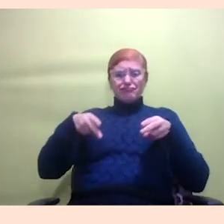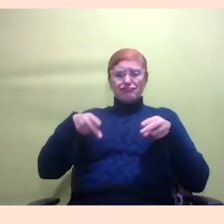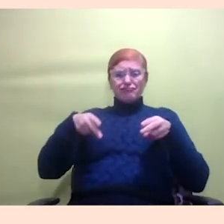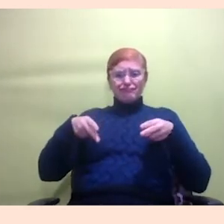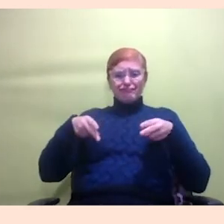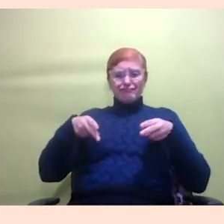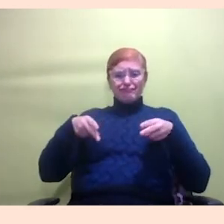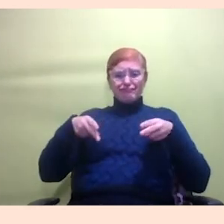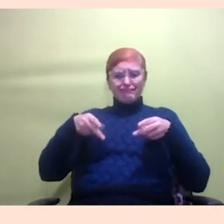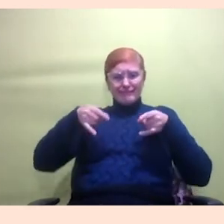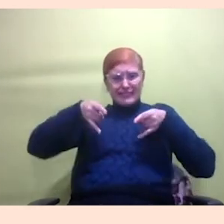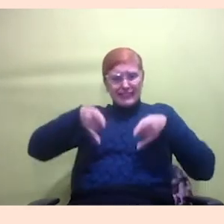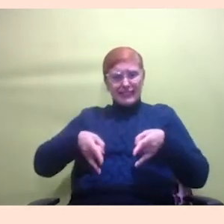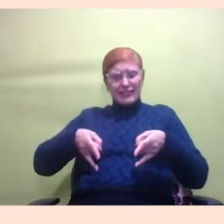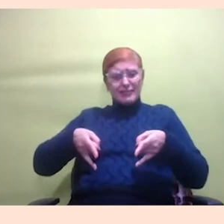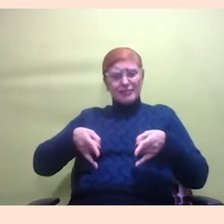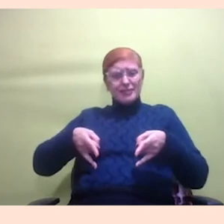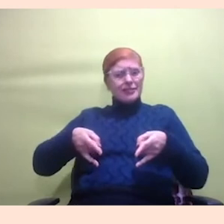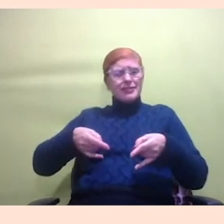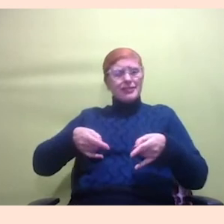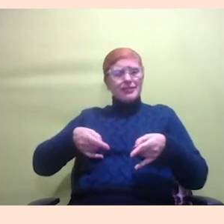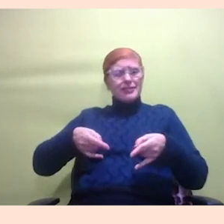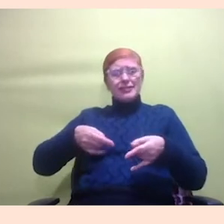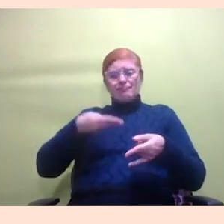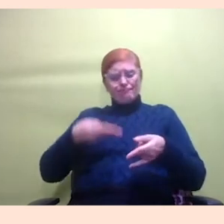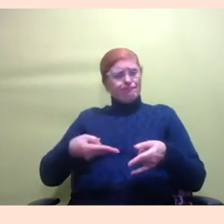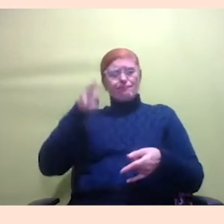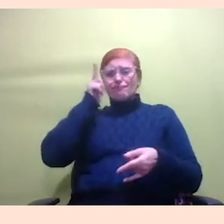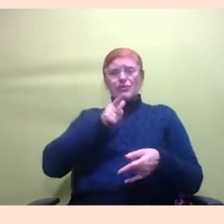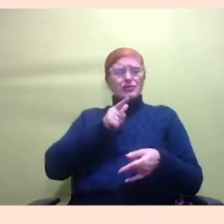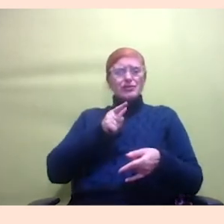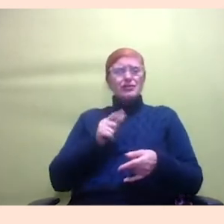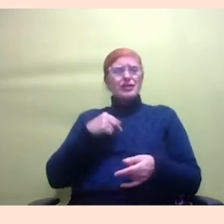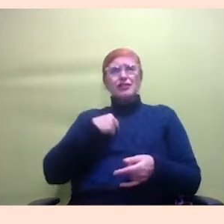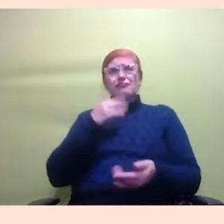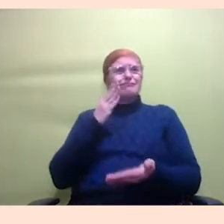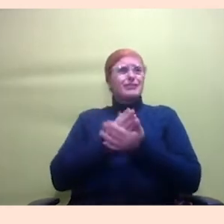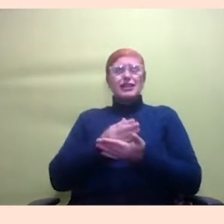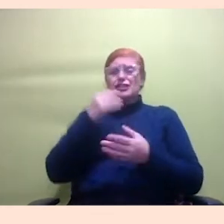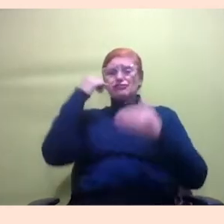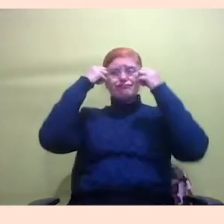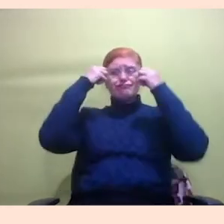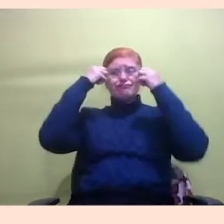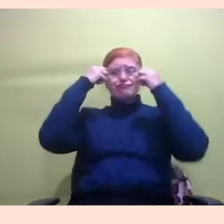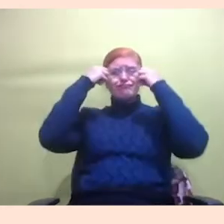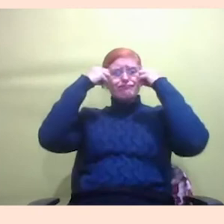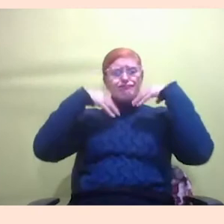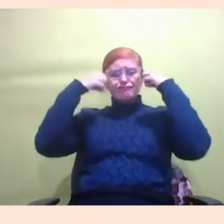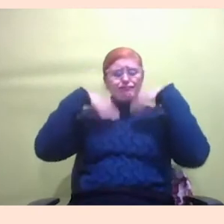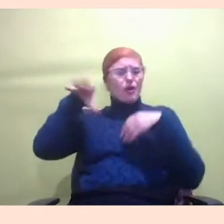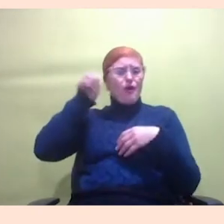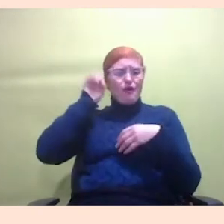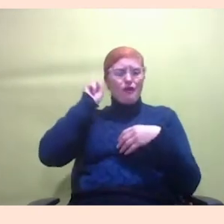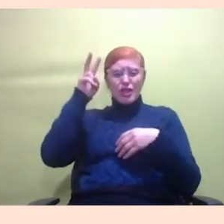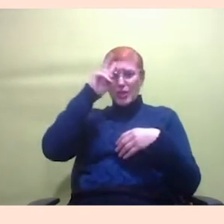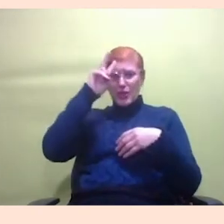eu só chorava chorava mesmo assim porque eu ouvi a história de várias meninas que hoje são mulheres que